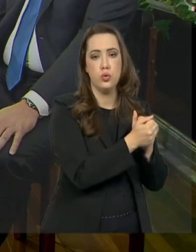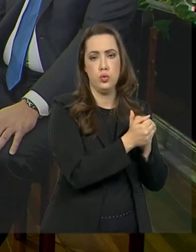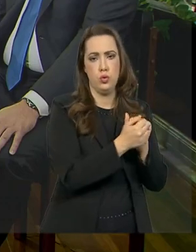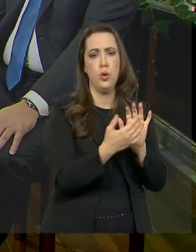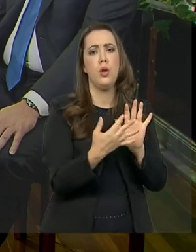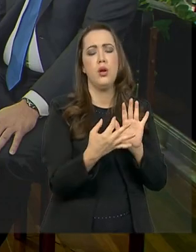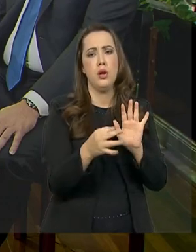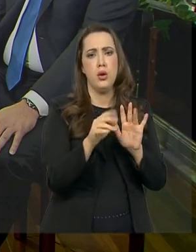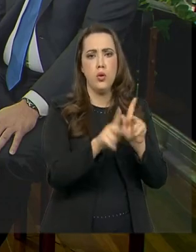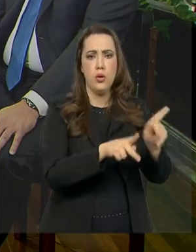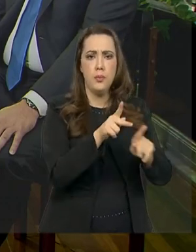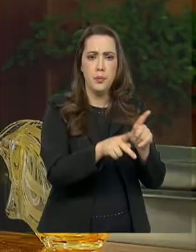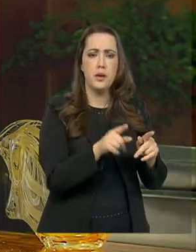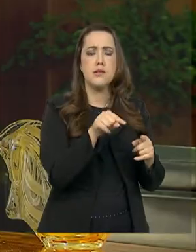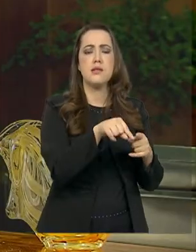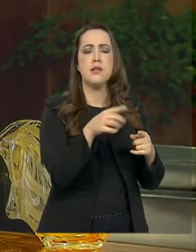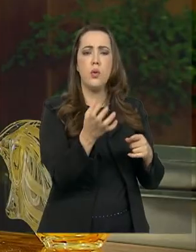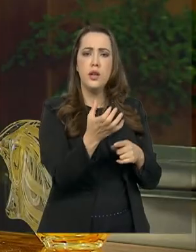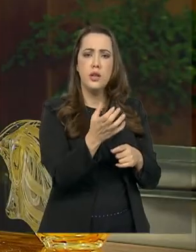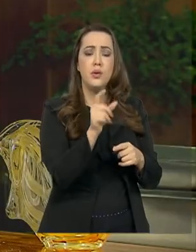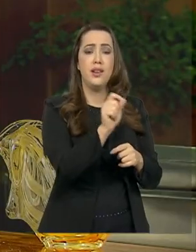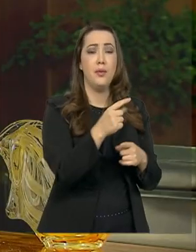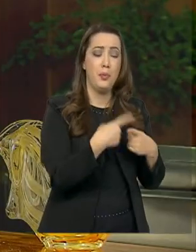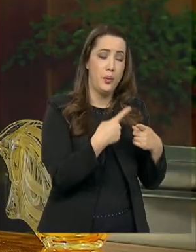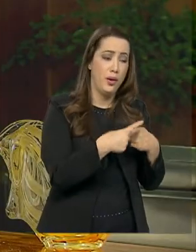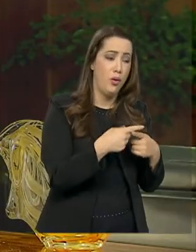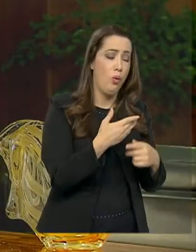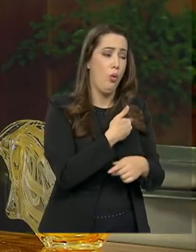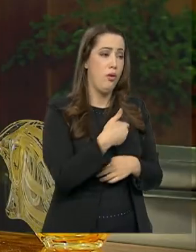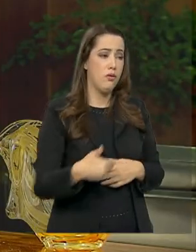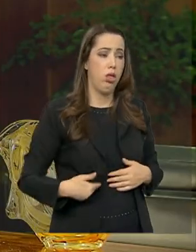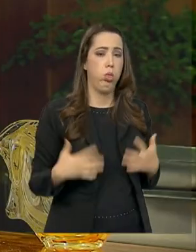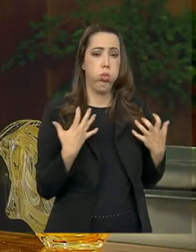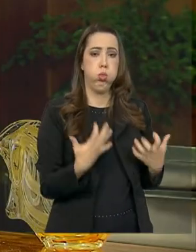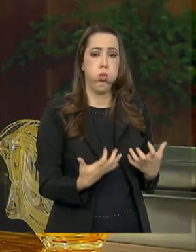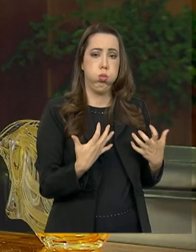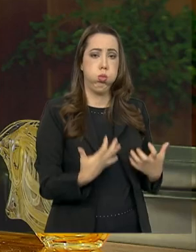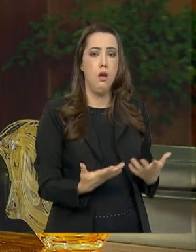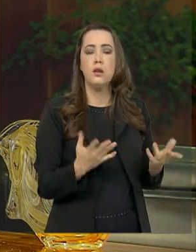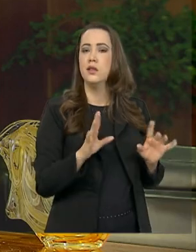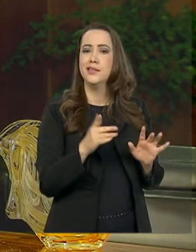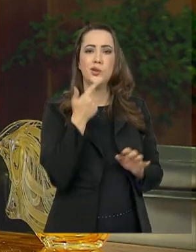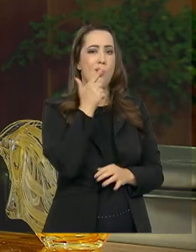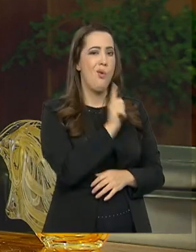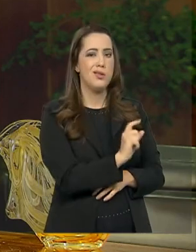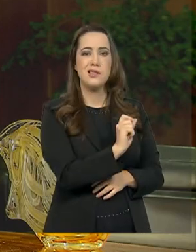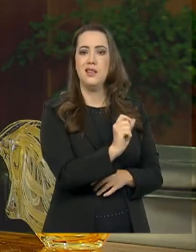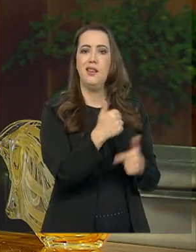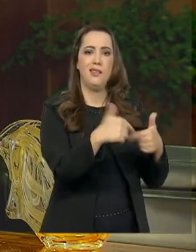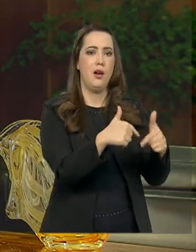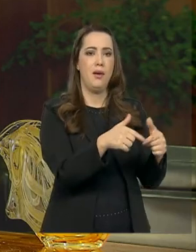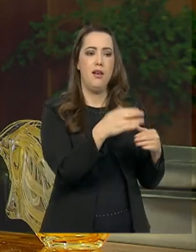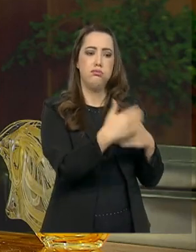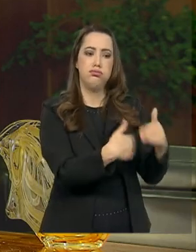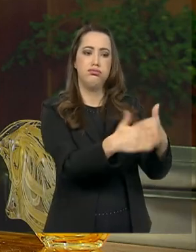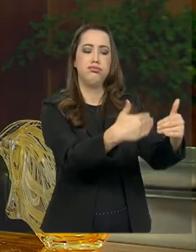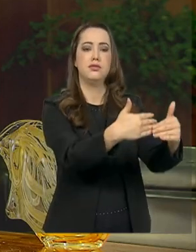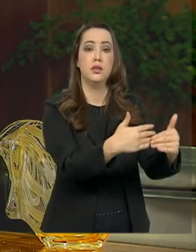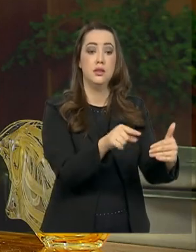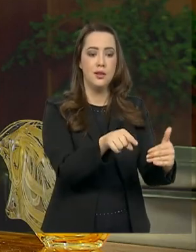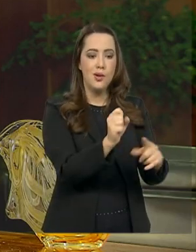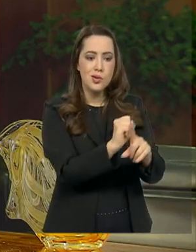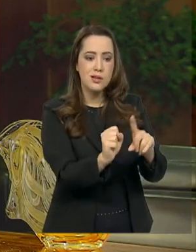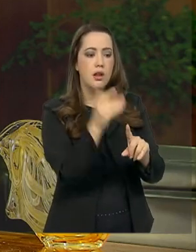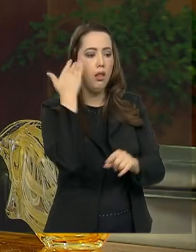própria administração. Um Estado muito pesado, muito obeso, muito inchado, que, às vezes, não prestava um bom serviço e era muito caro para ela. Então,